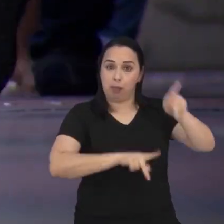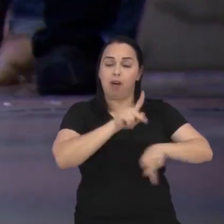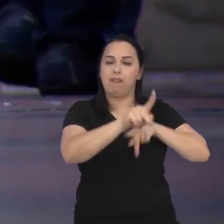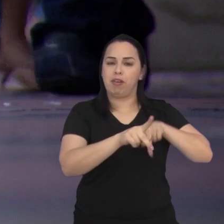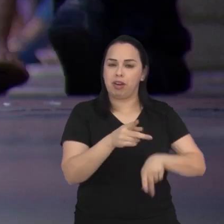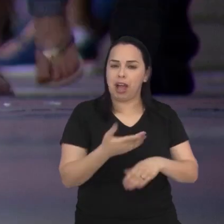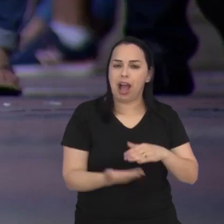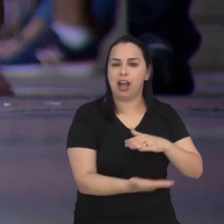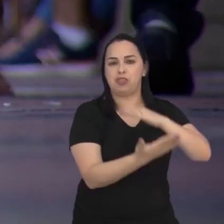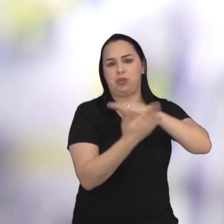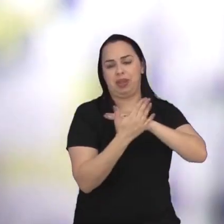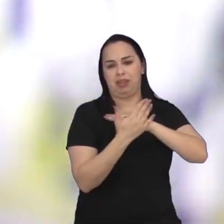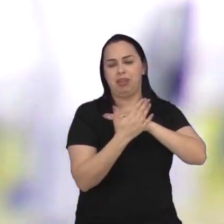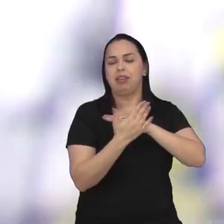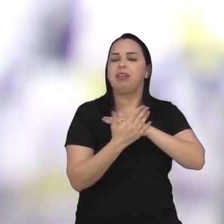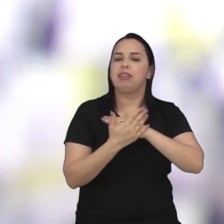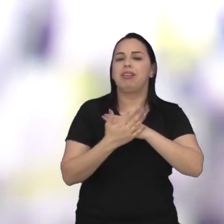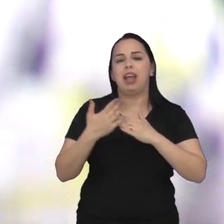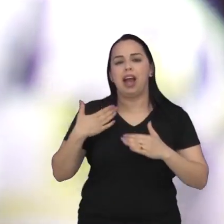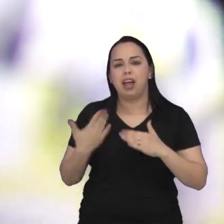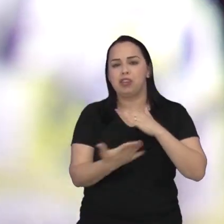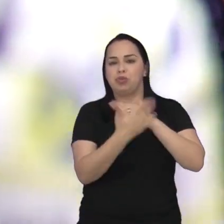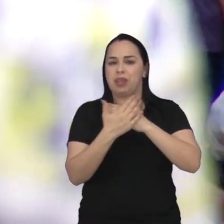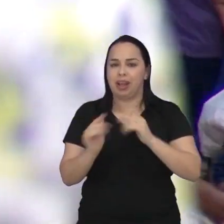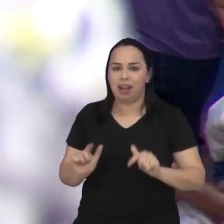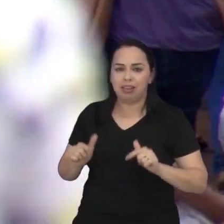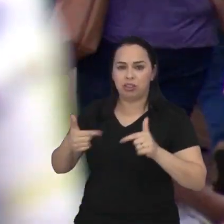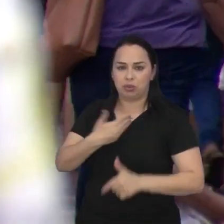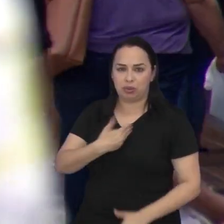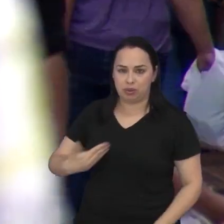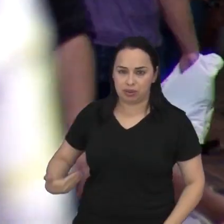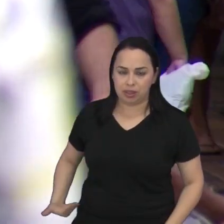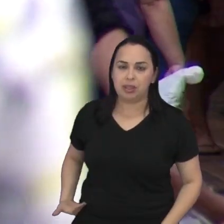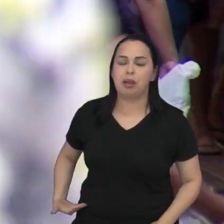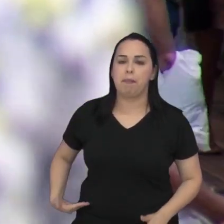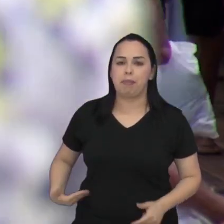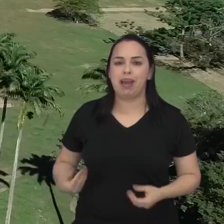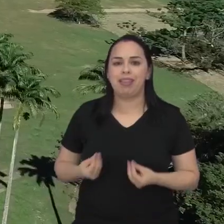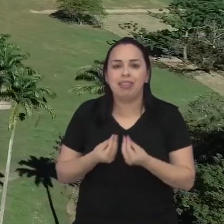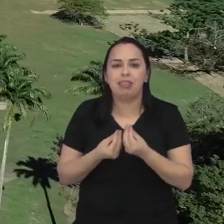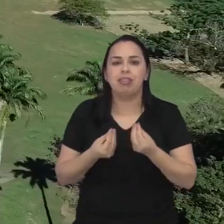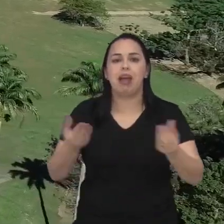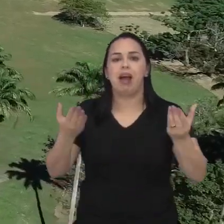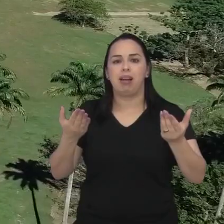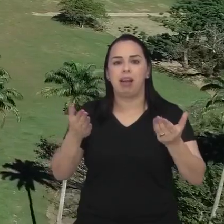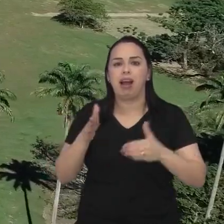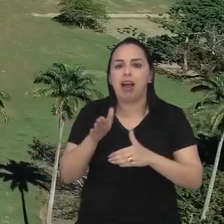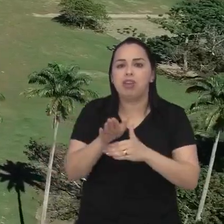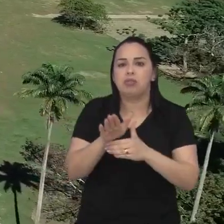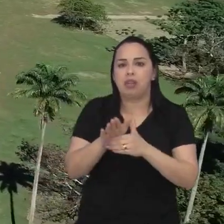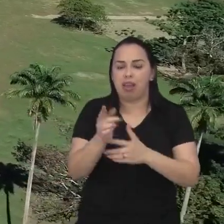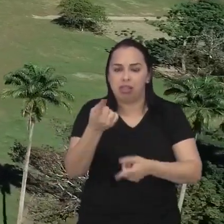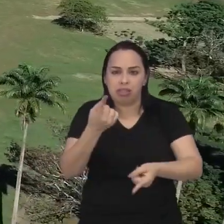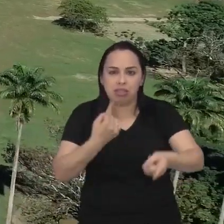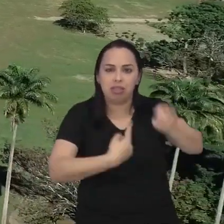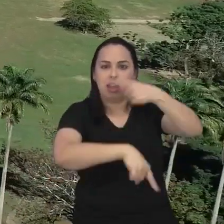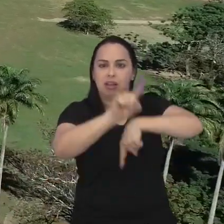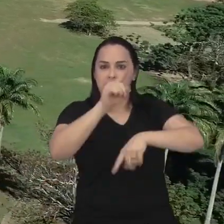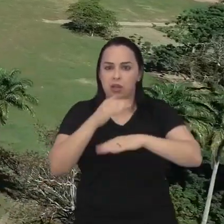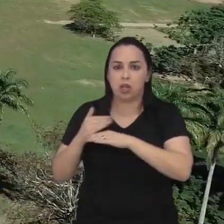participação popular, que enriquece o debate sobre as políticas públicas necessárias para garantir o